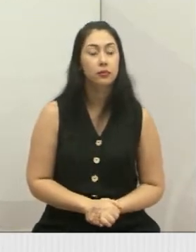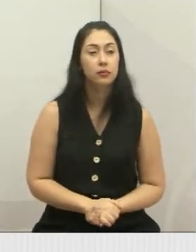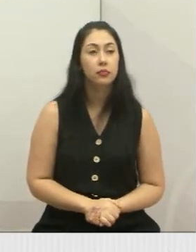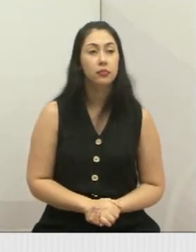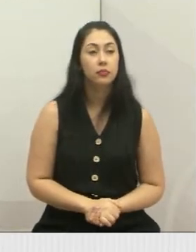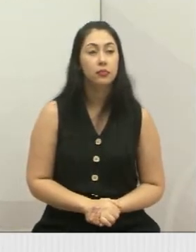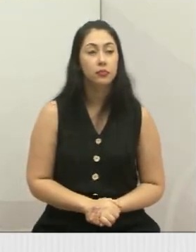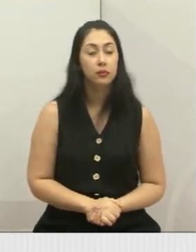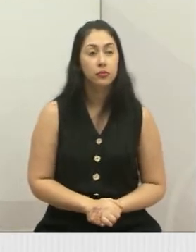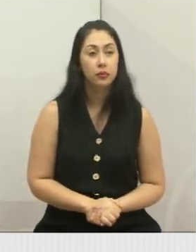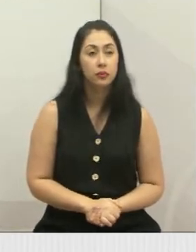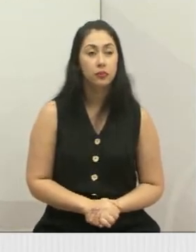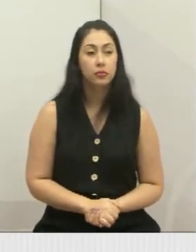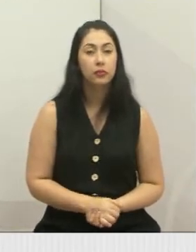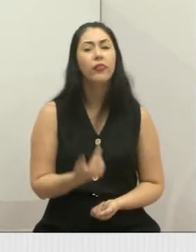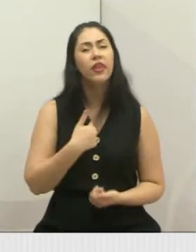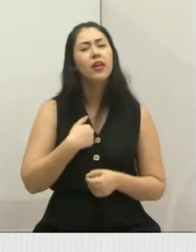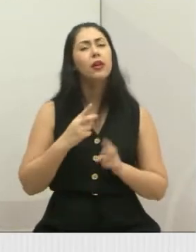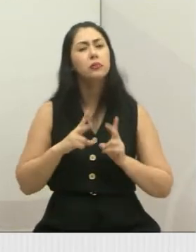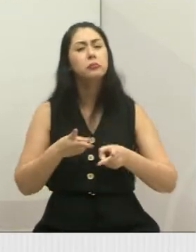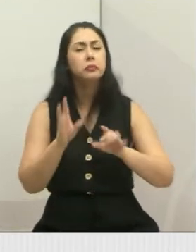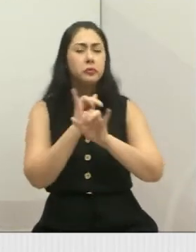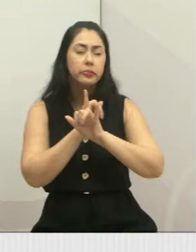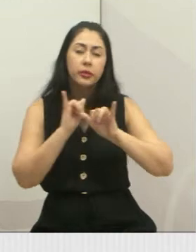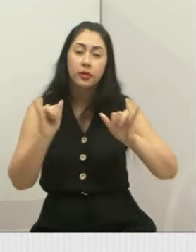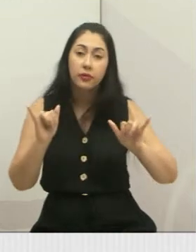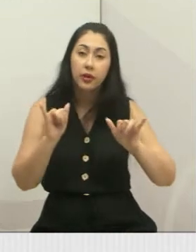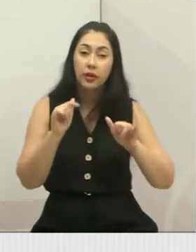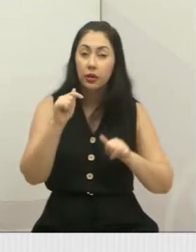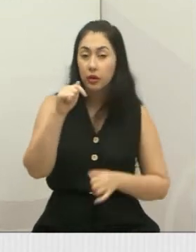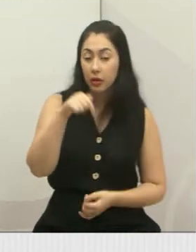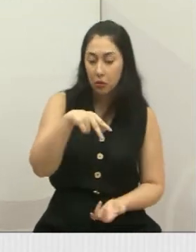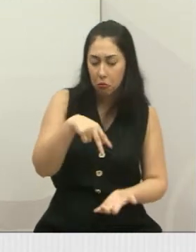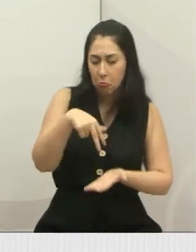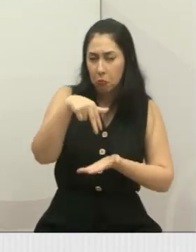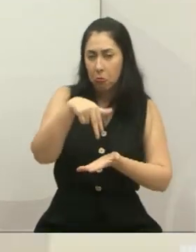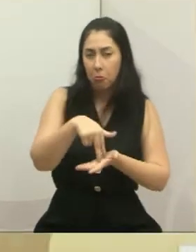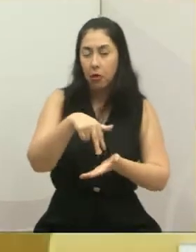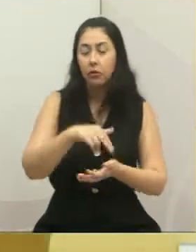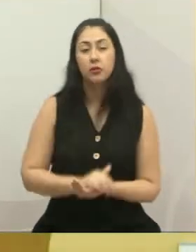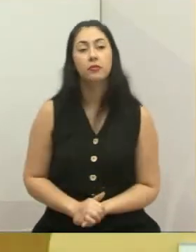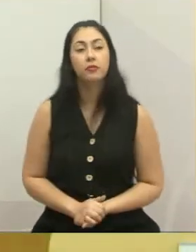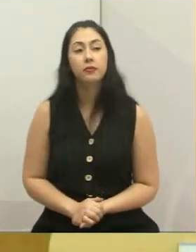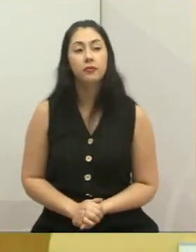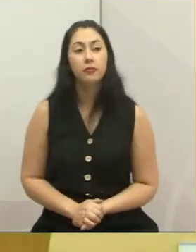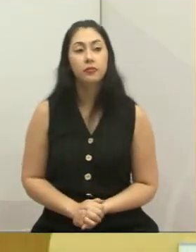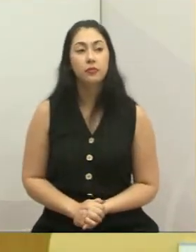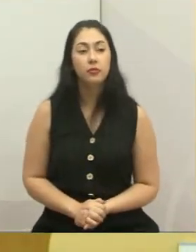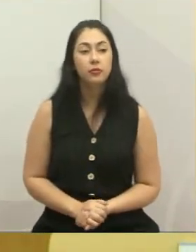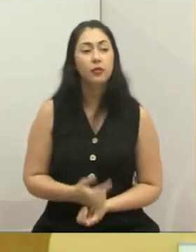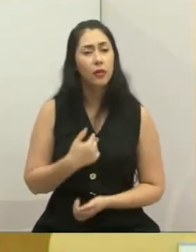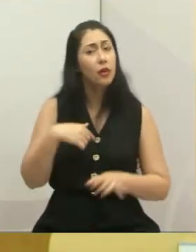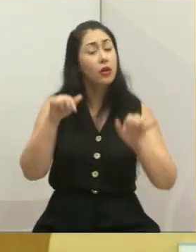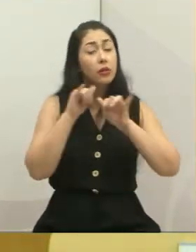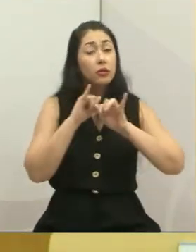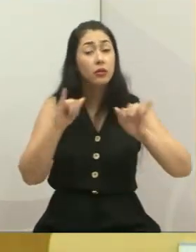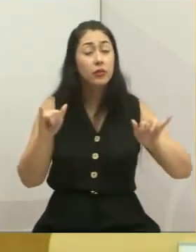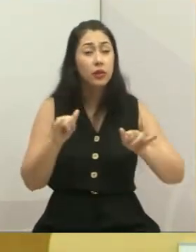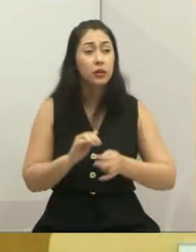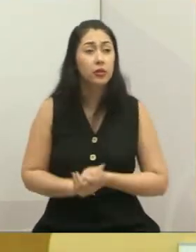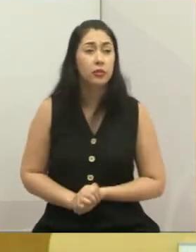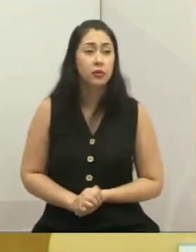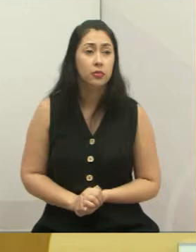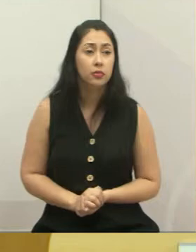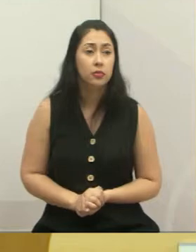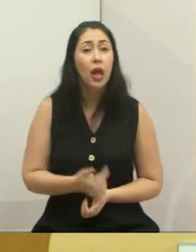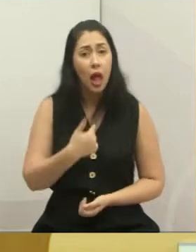Eu tenho sempre falado aqui na tribuna, aqui, e eu tenho falado, e